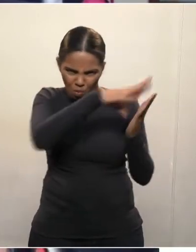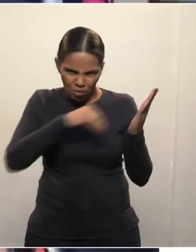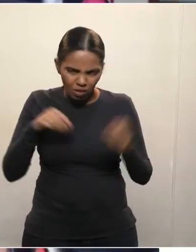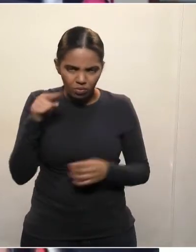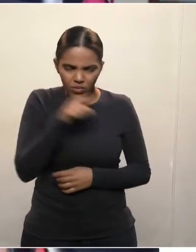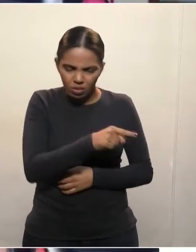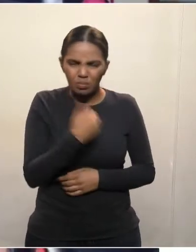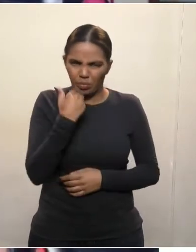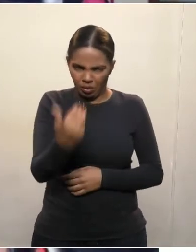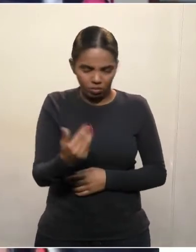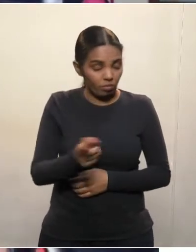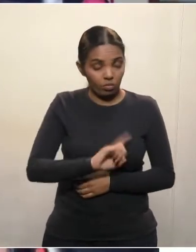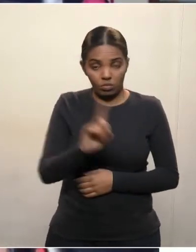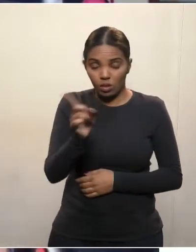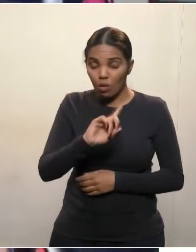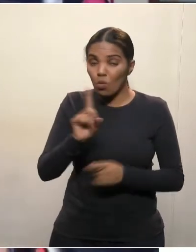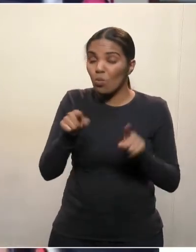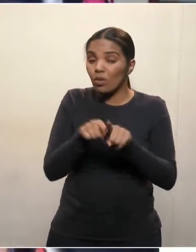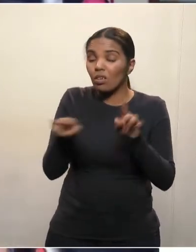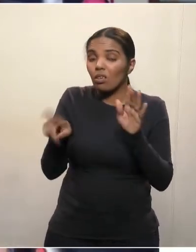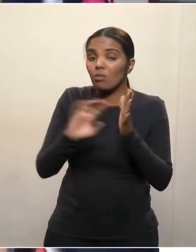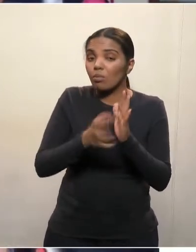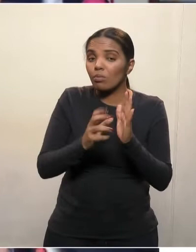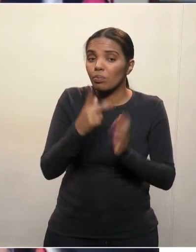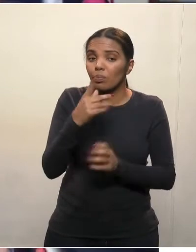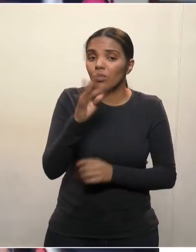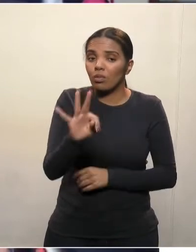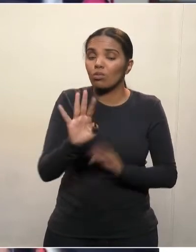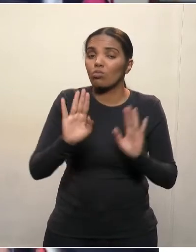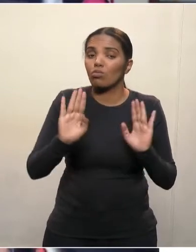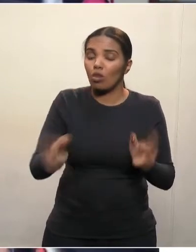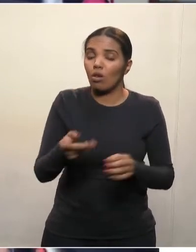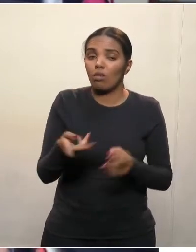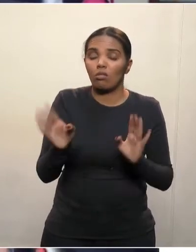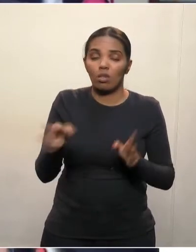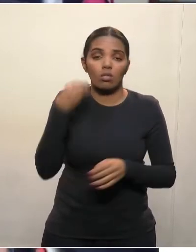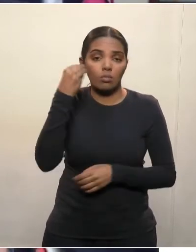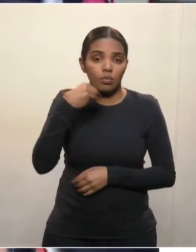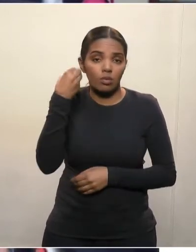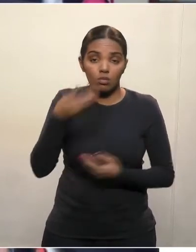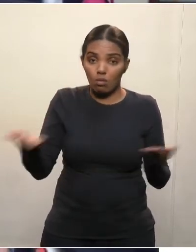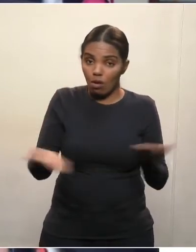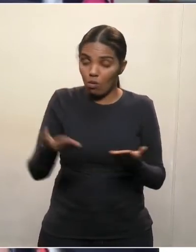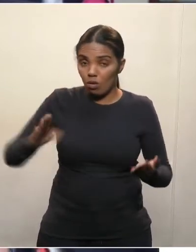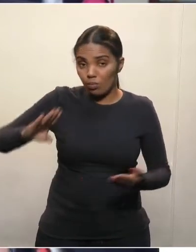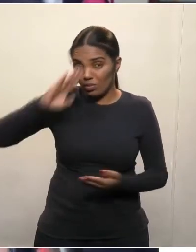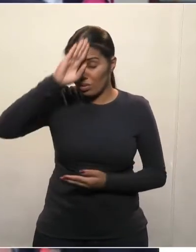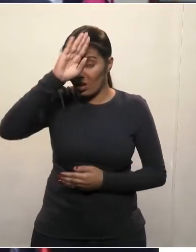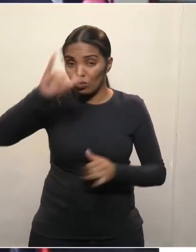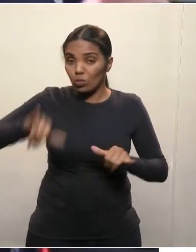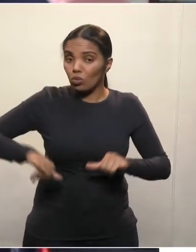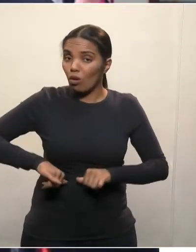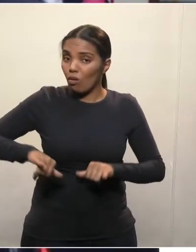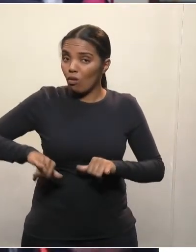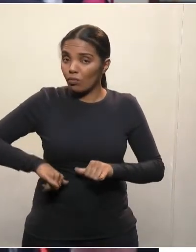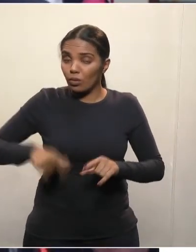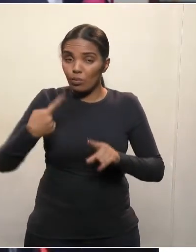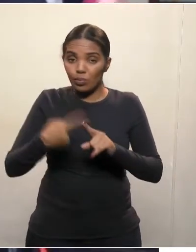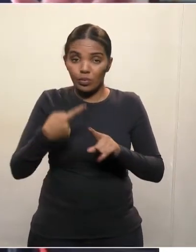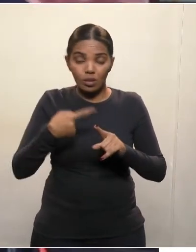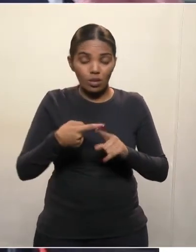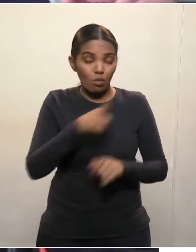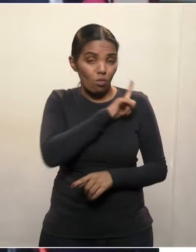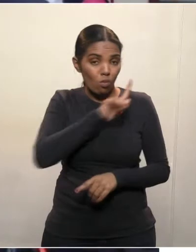modelo do PT já foi visto pela população que está herdado hoje pelo governo Bolsonaro é isso. Um governo corrupto